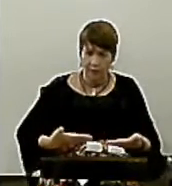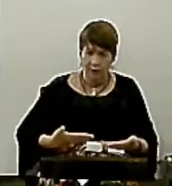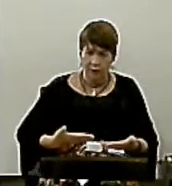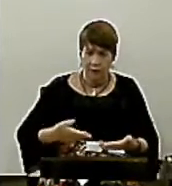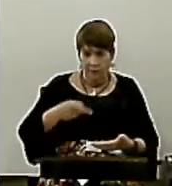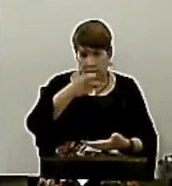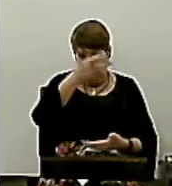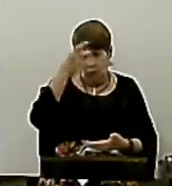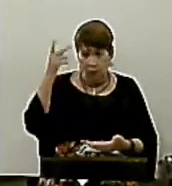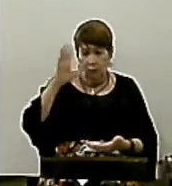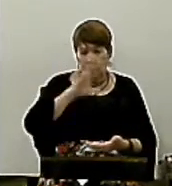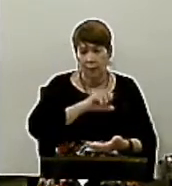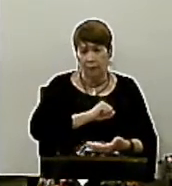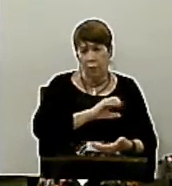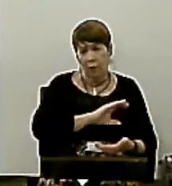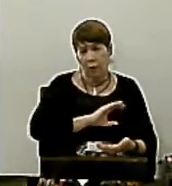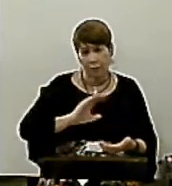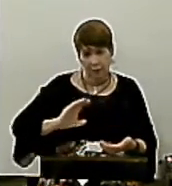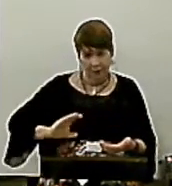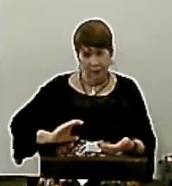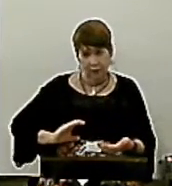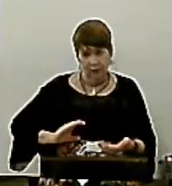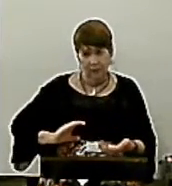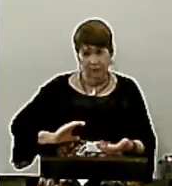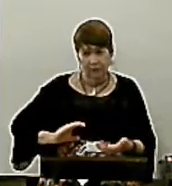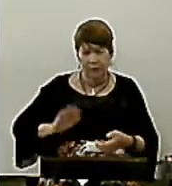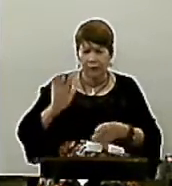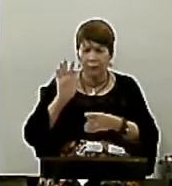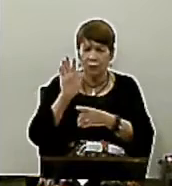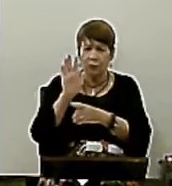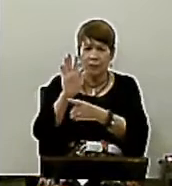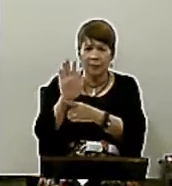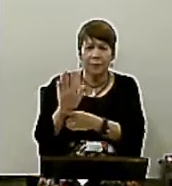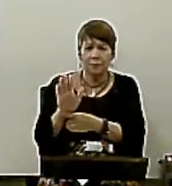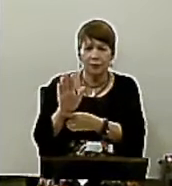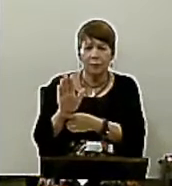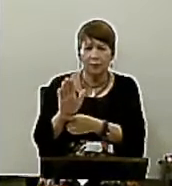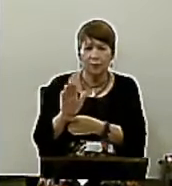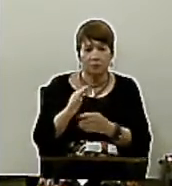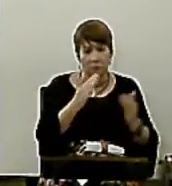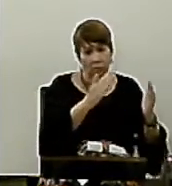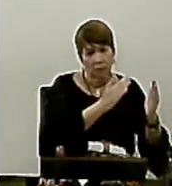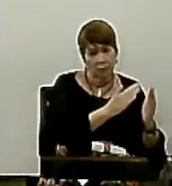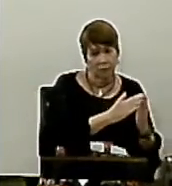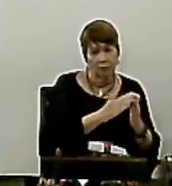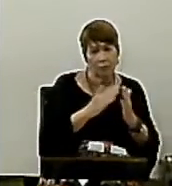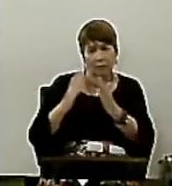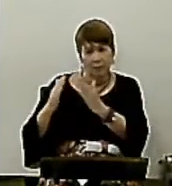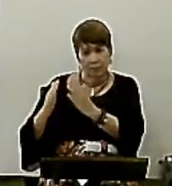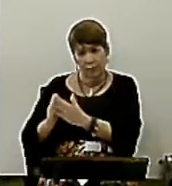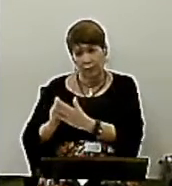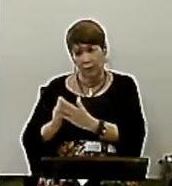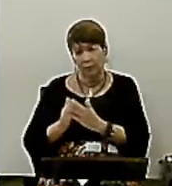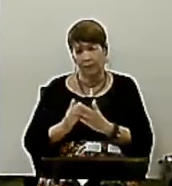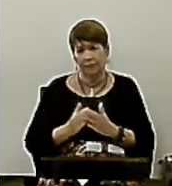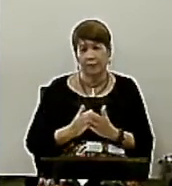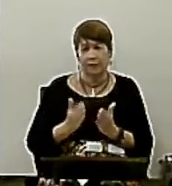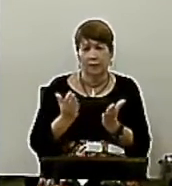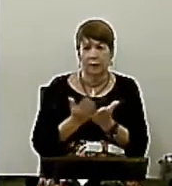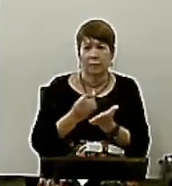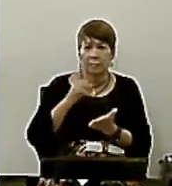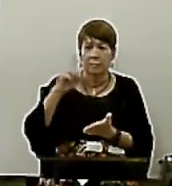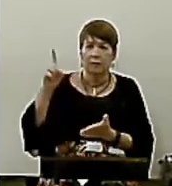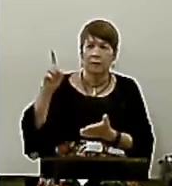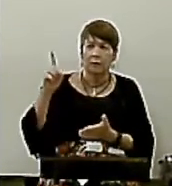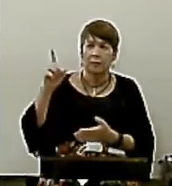Aprendendo A sacrificar O nosso bem Pelo seu bem E não O contrário A palavra De Deus Diz que Cristo